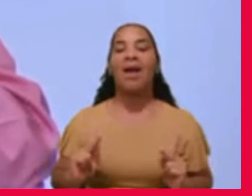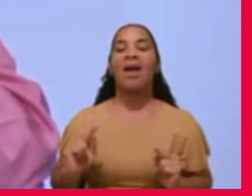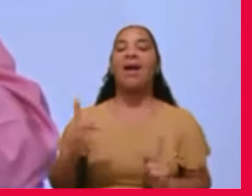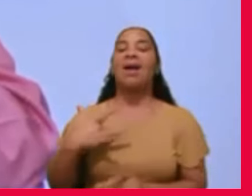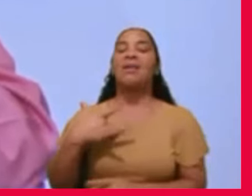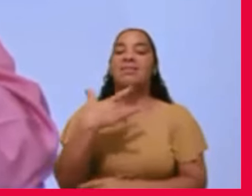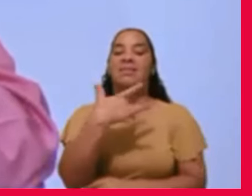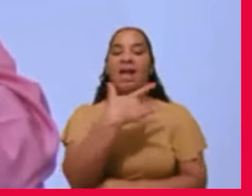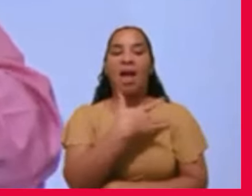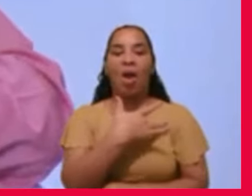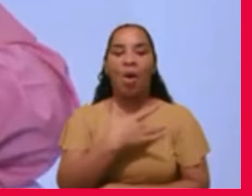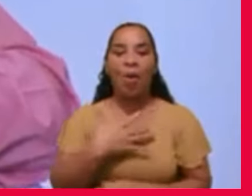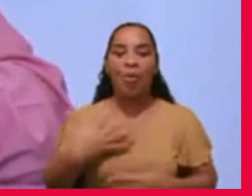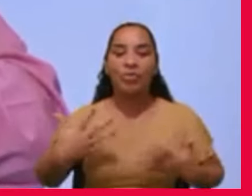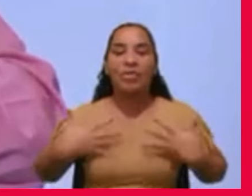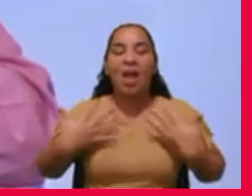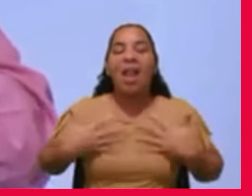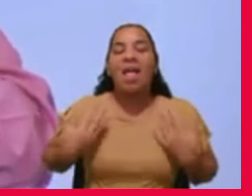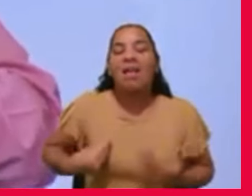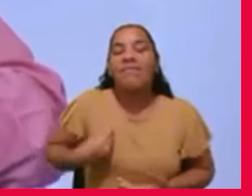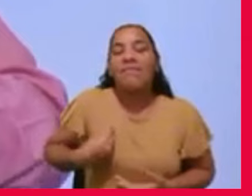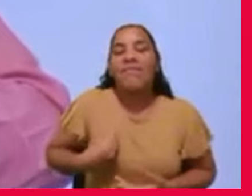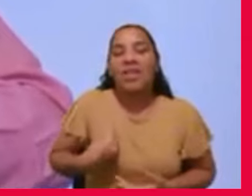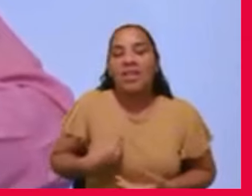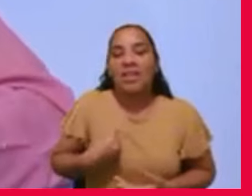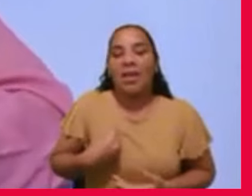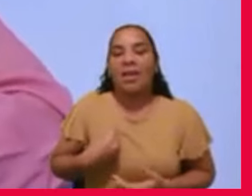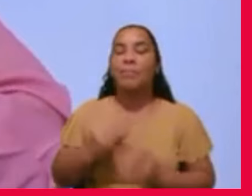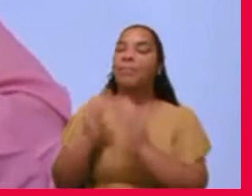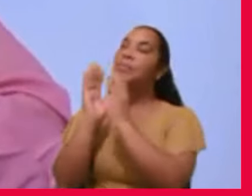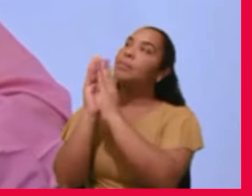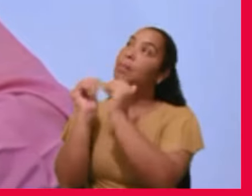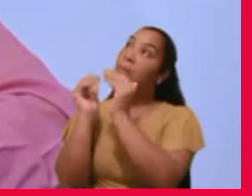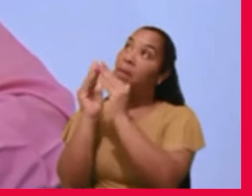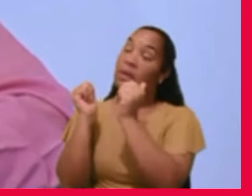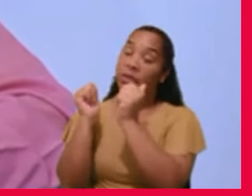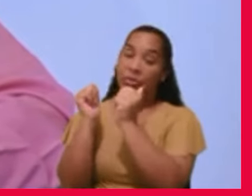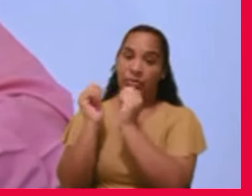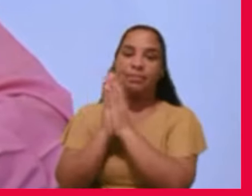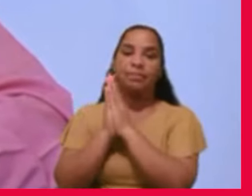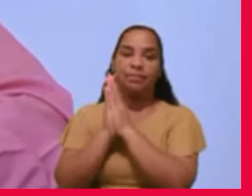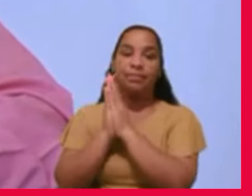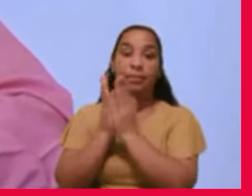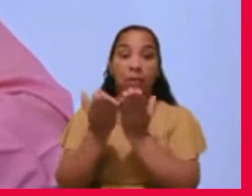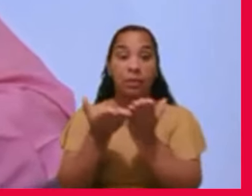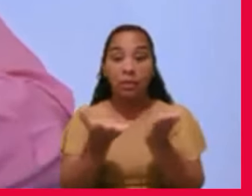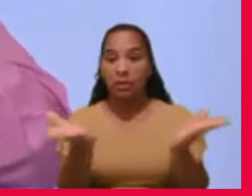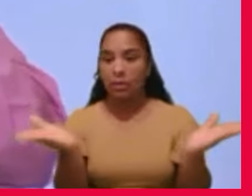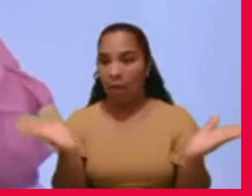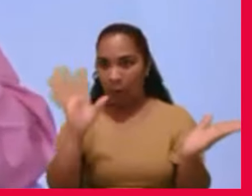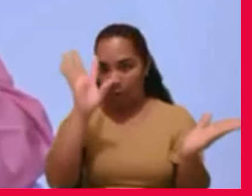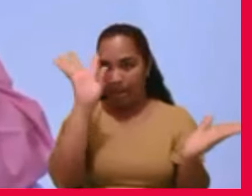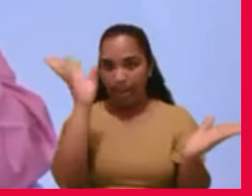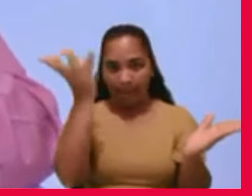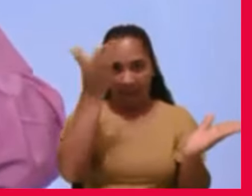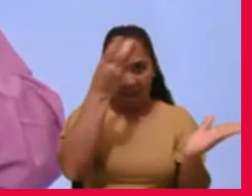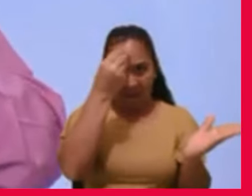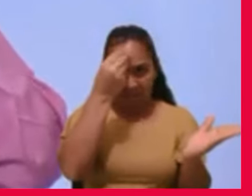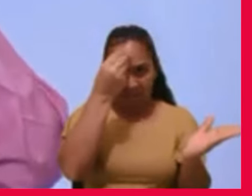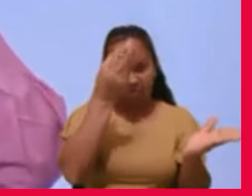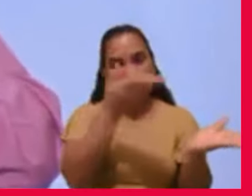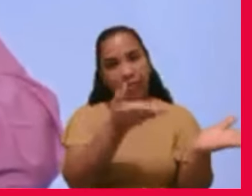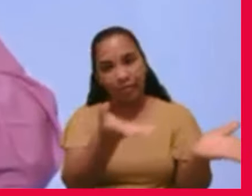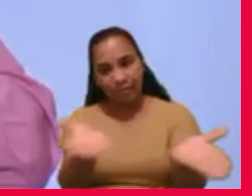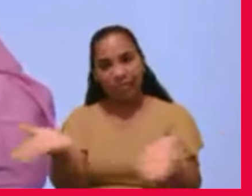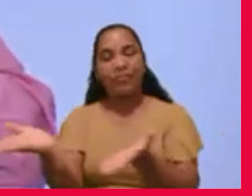alegria de viver. Pedimos aos companheiros de mediunidade para que tomem os